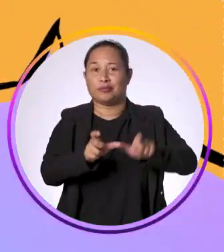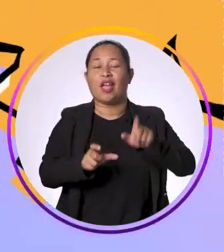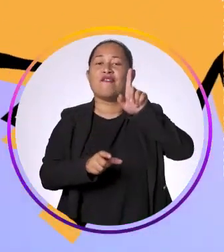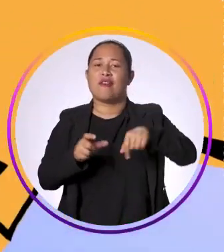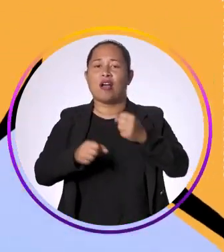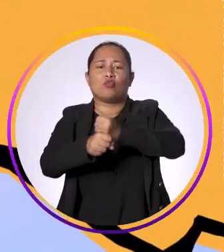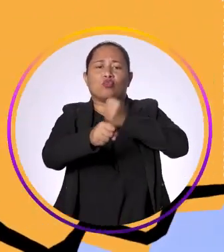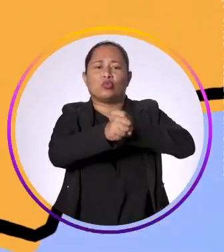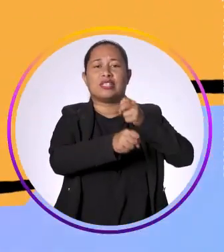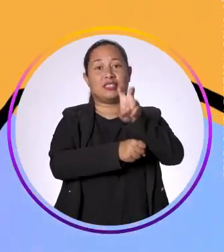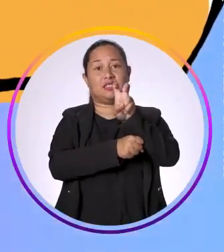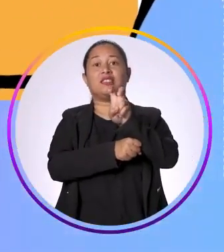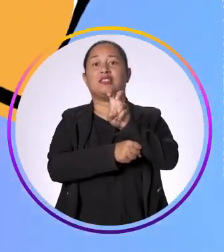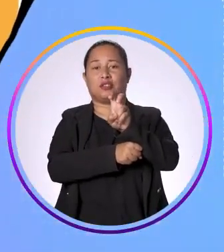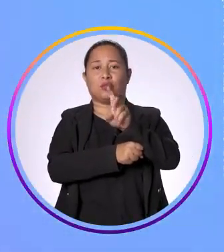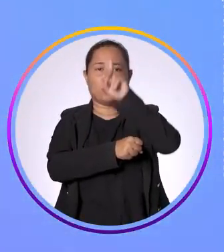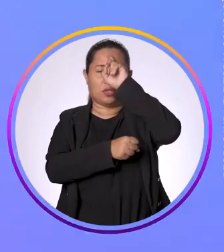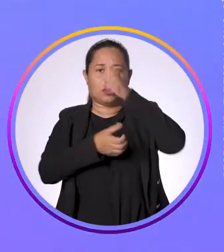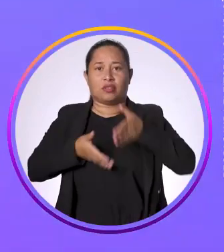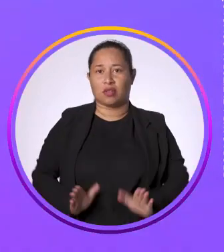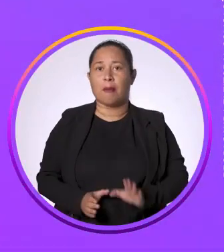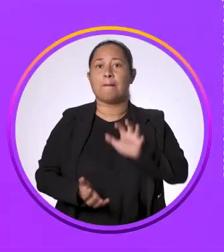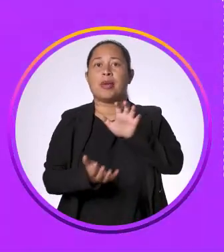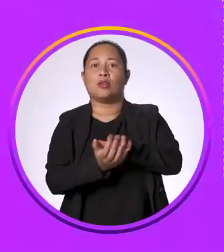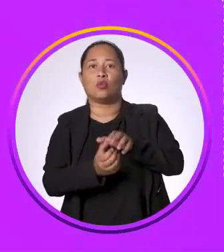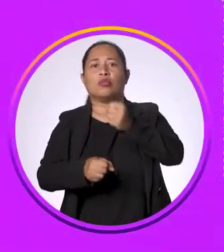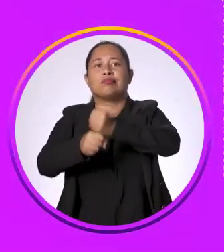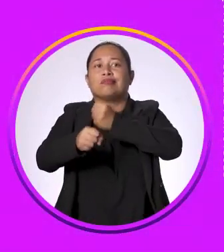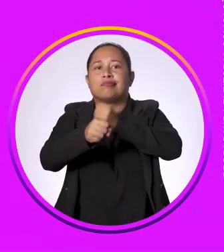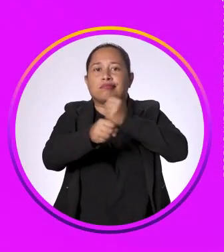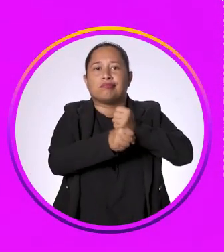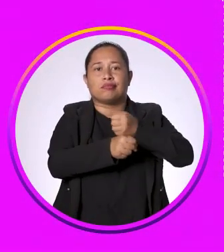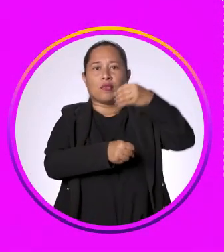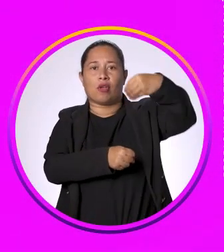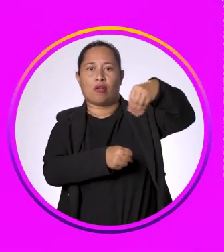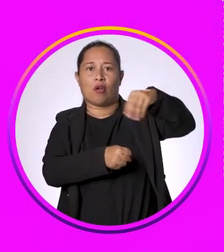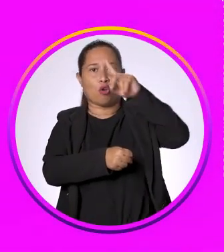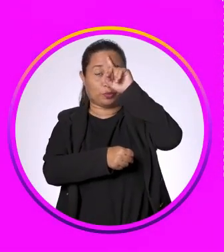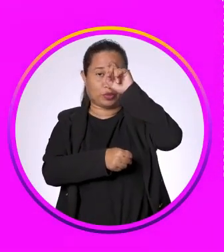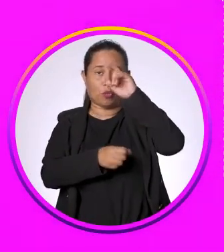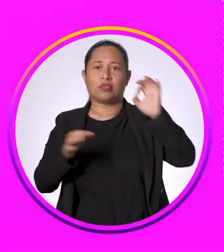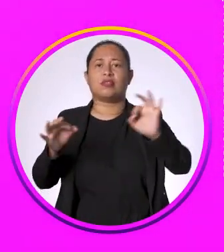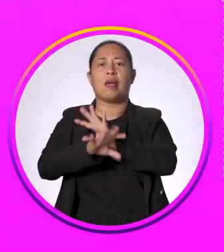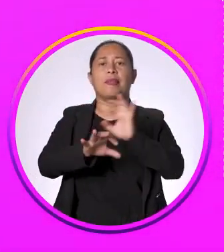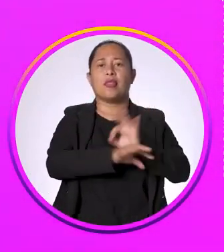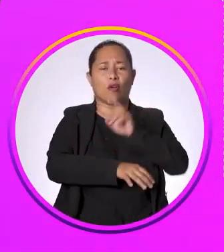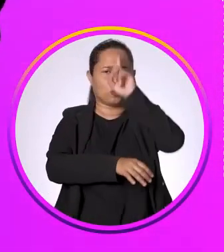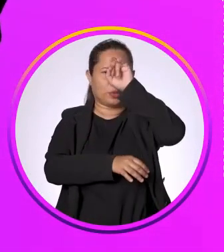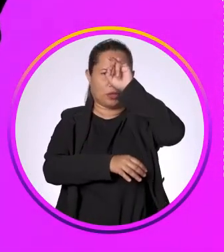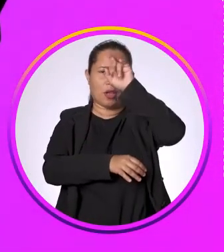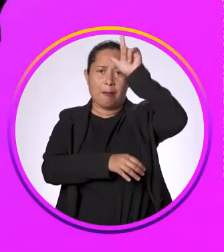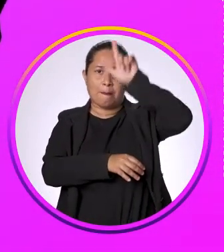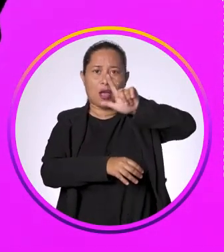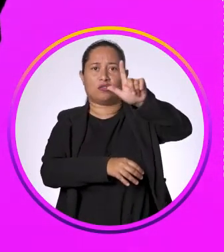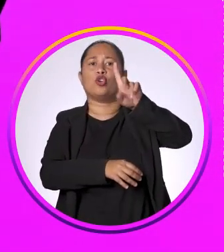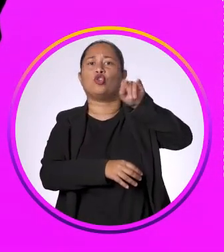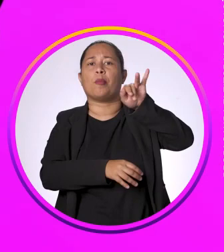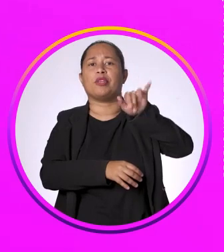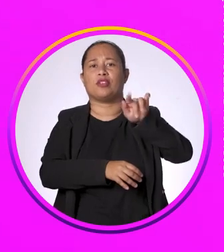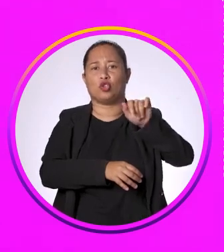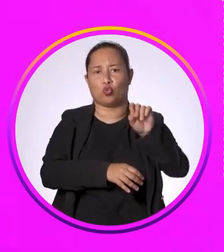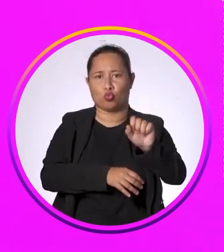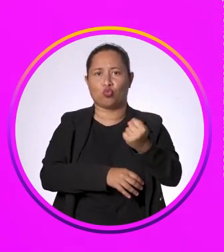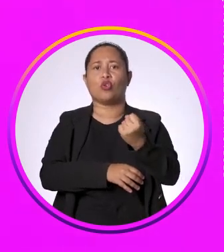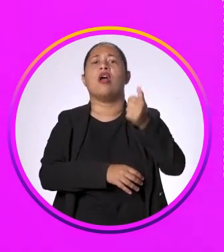Raquel vai construir cinco maternidades em Pernambuco. Reformar o Hospital da Restauração. Concluir as obras do Hospital Mestre